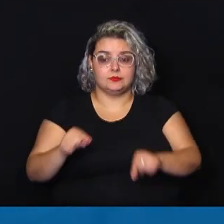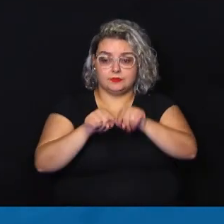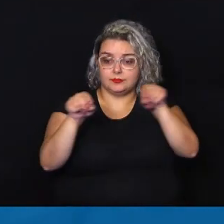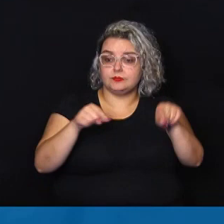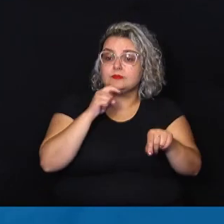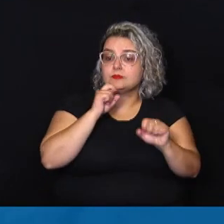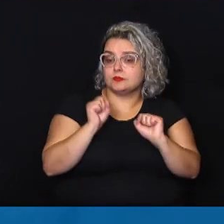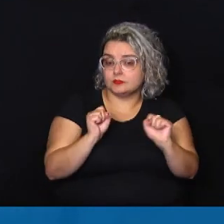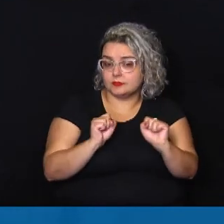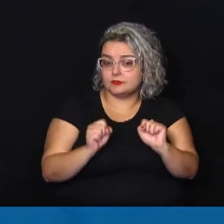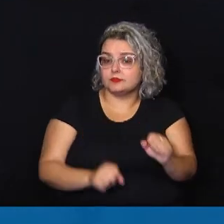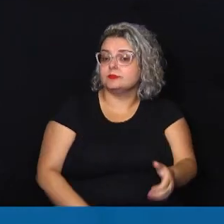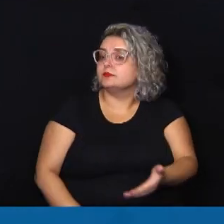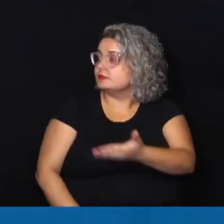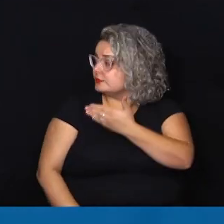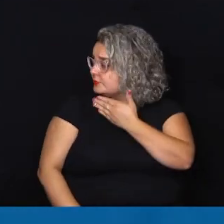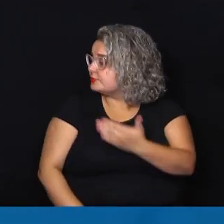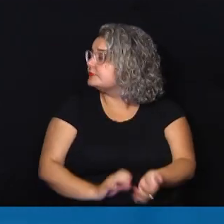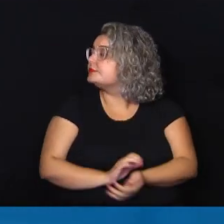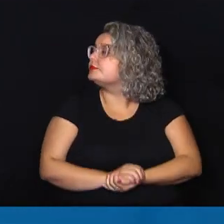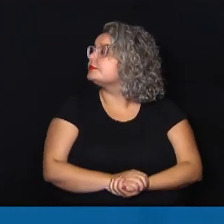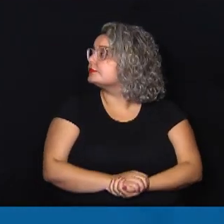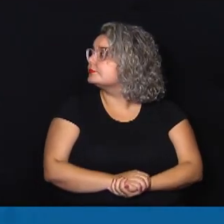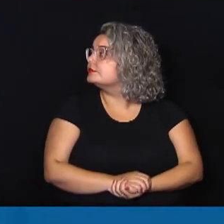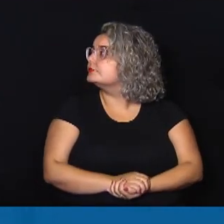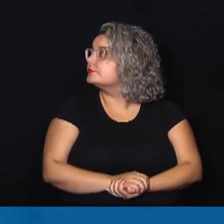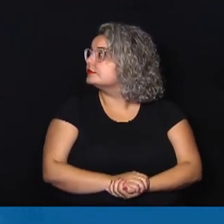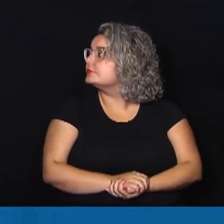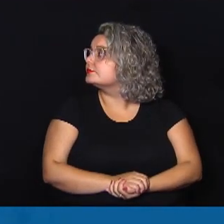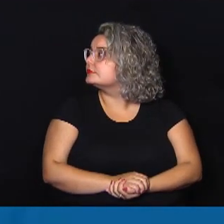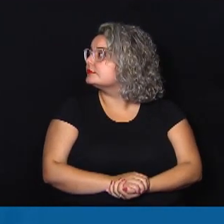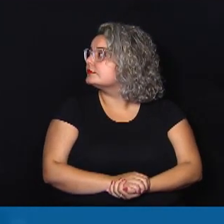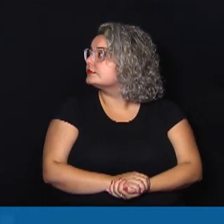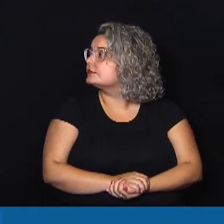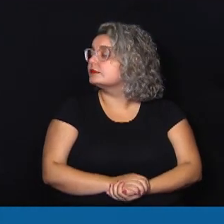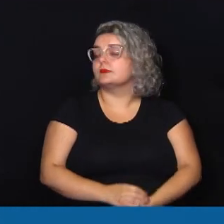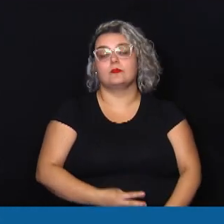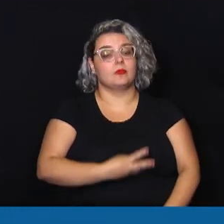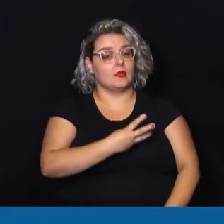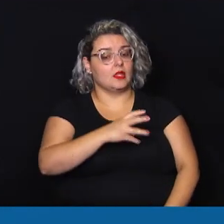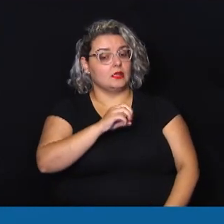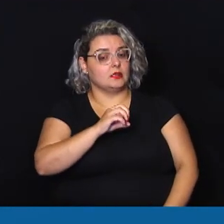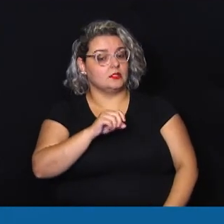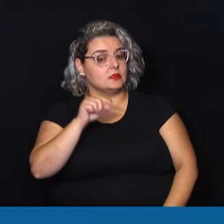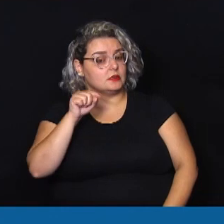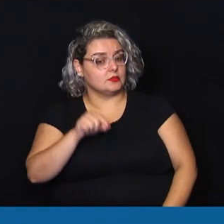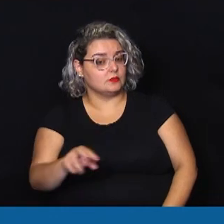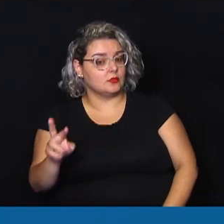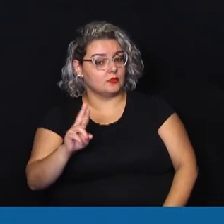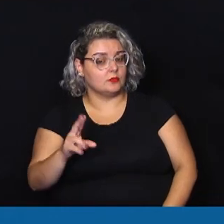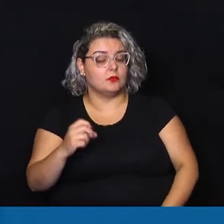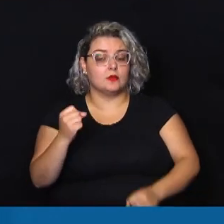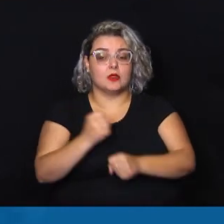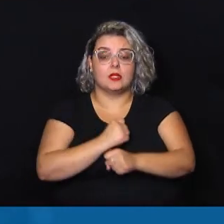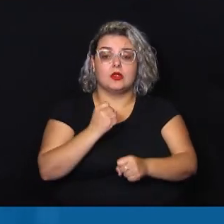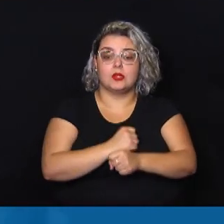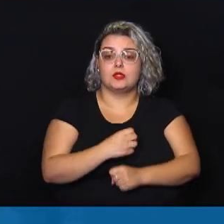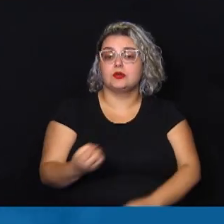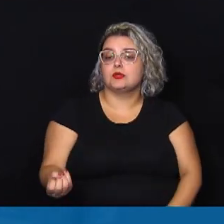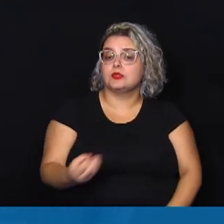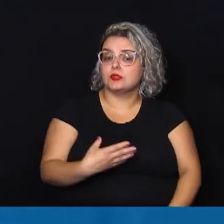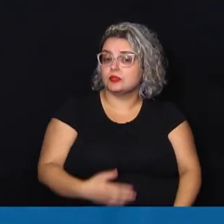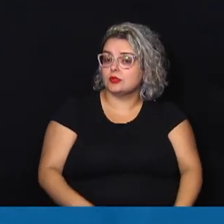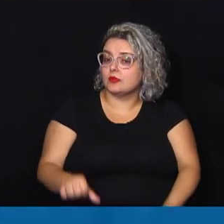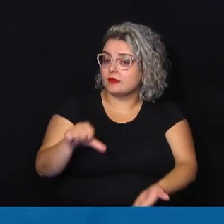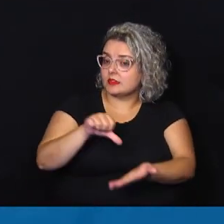Referência, IST e HIV AIDS. E R$ 300 mil para reforma da nova sede do